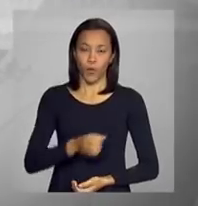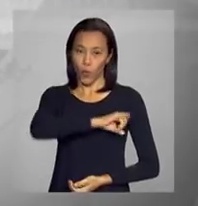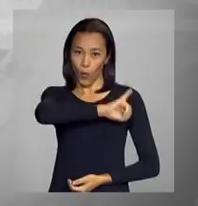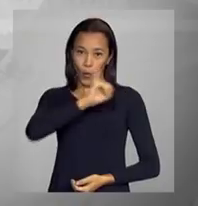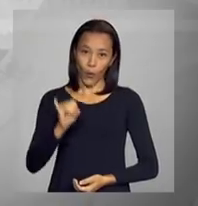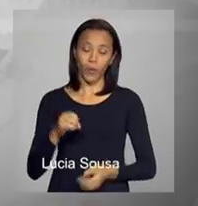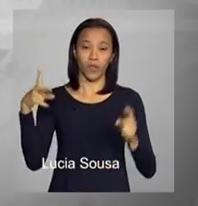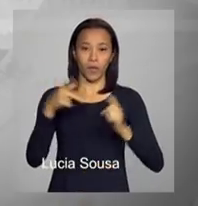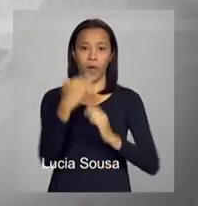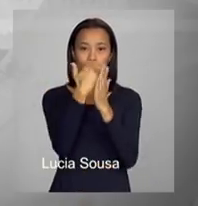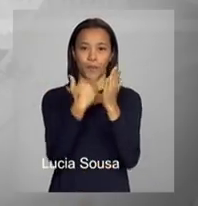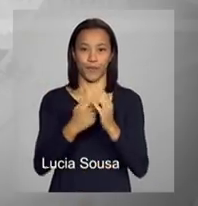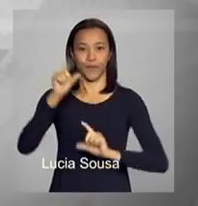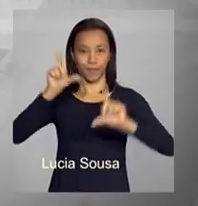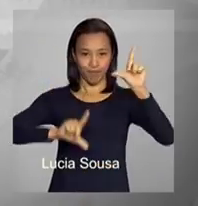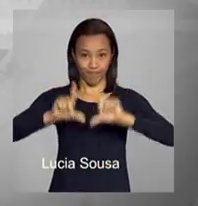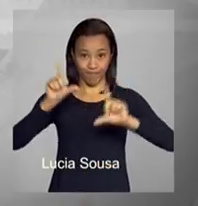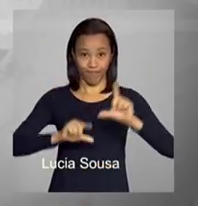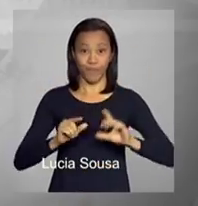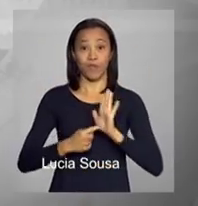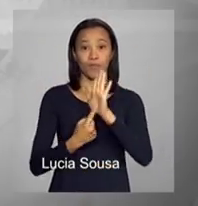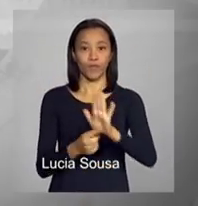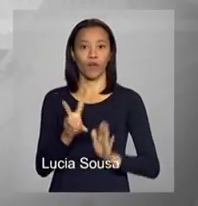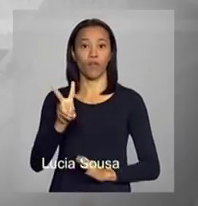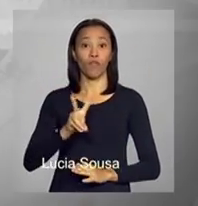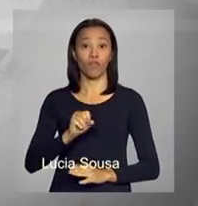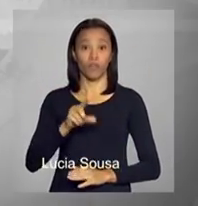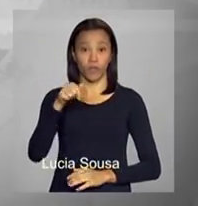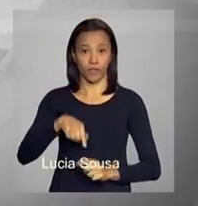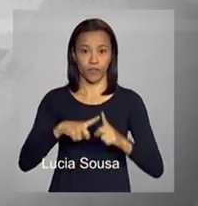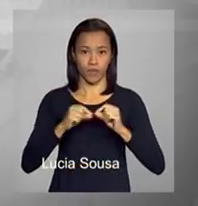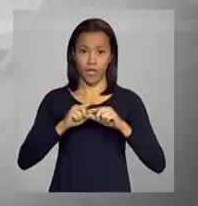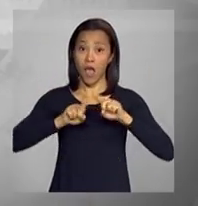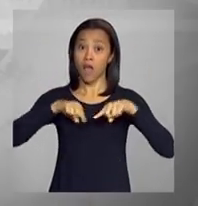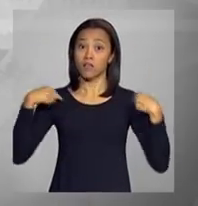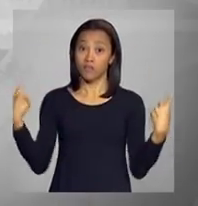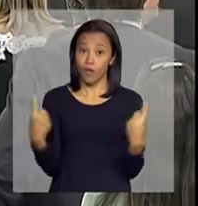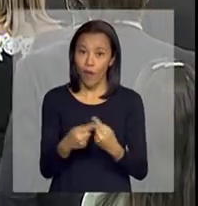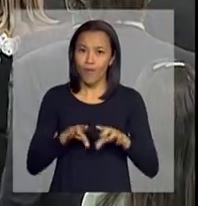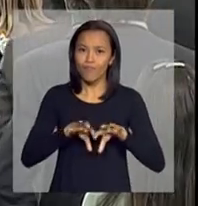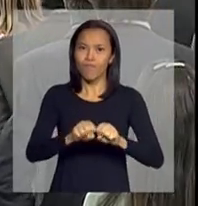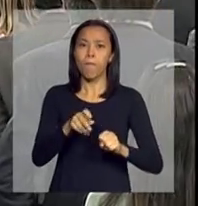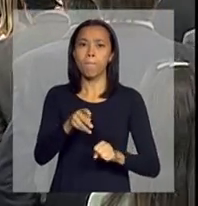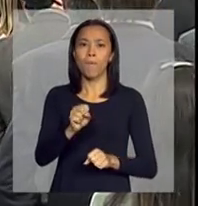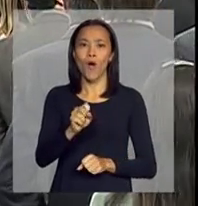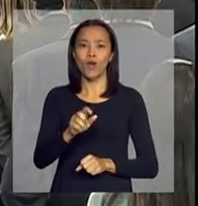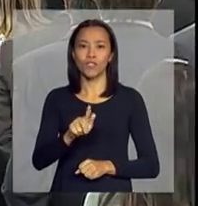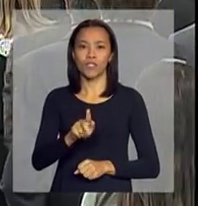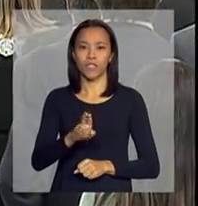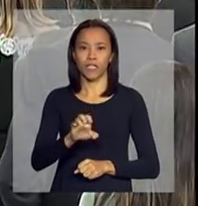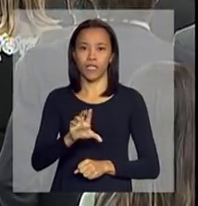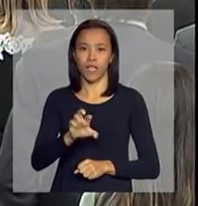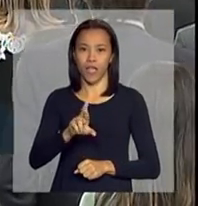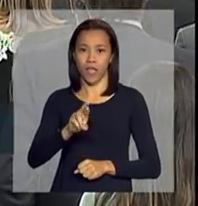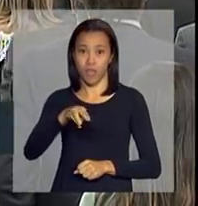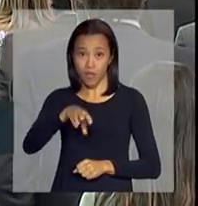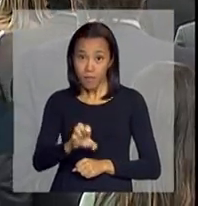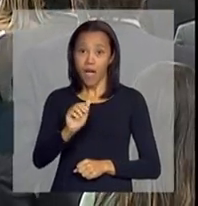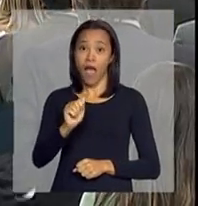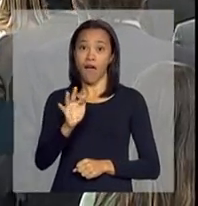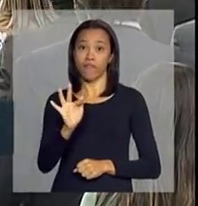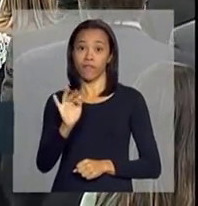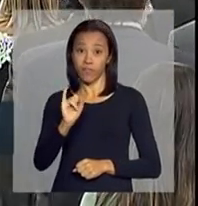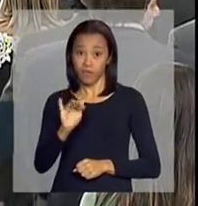Olá, interrompemos a programação para transmitir ao vivo de Brasília a cerimônia de posse de Guilherme Afife